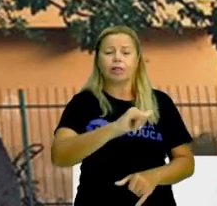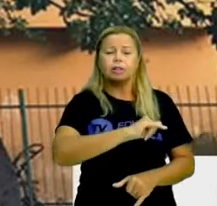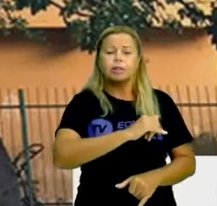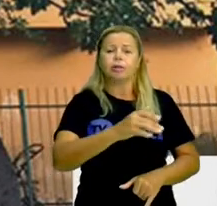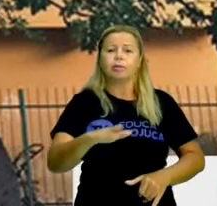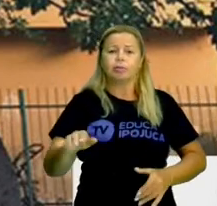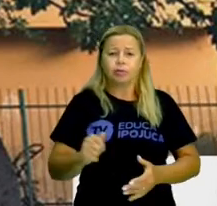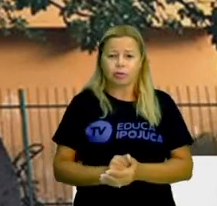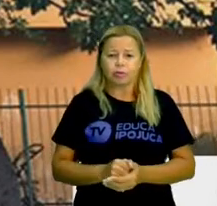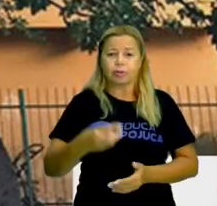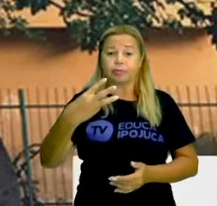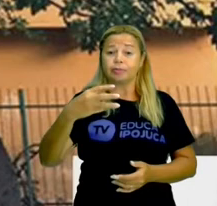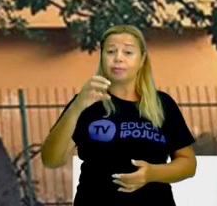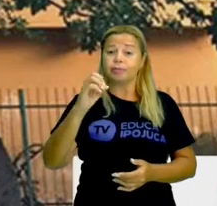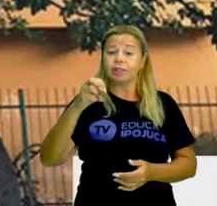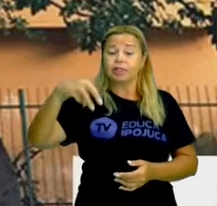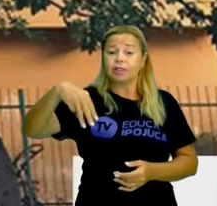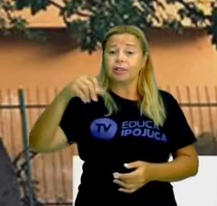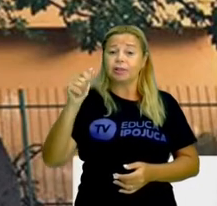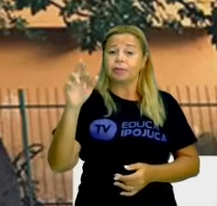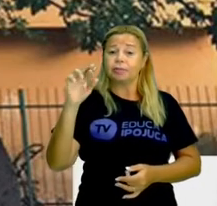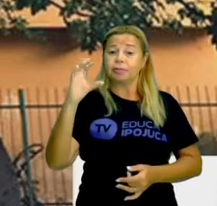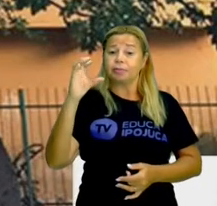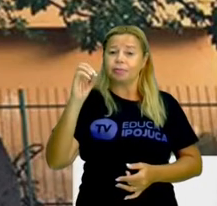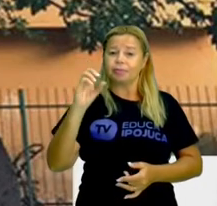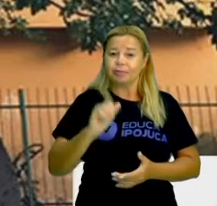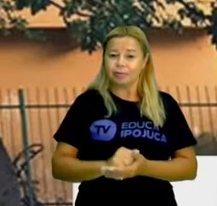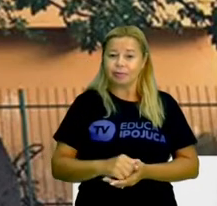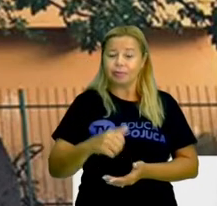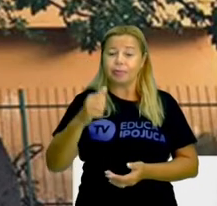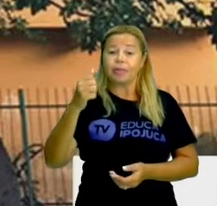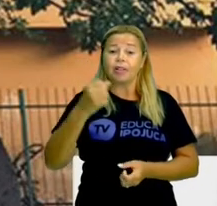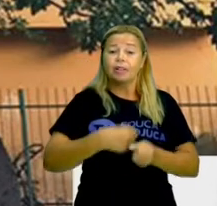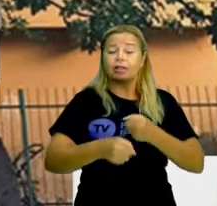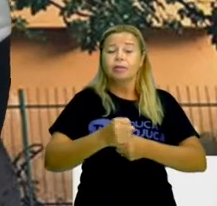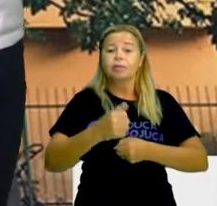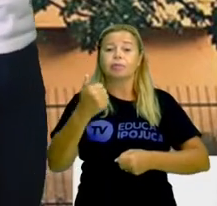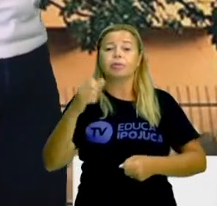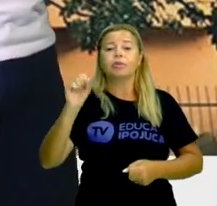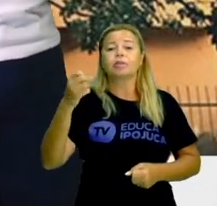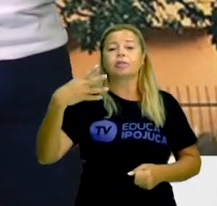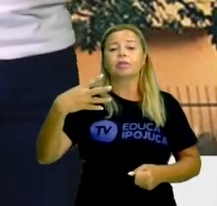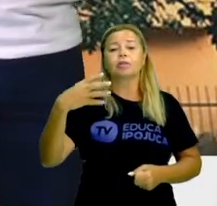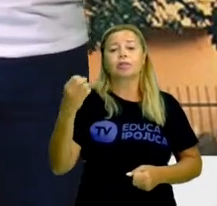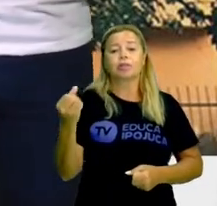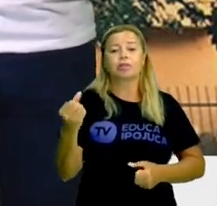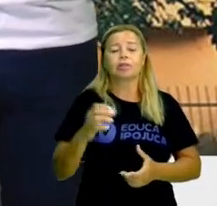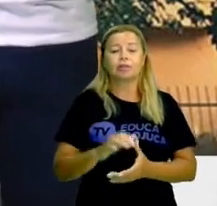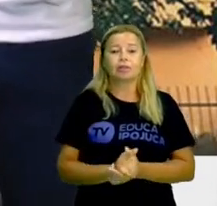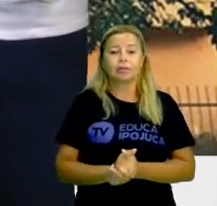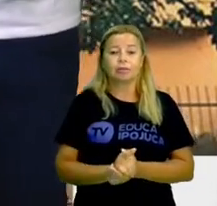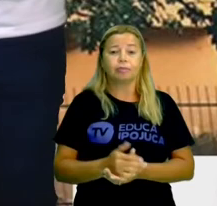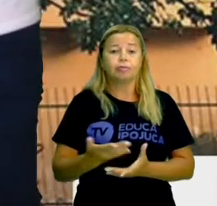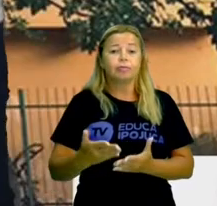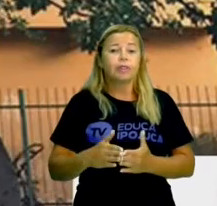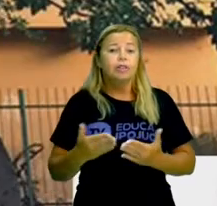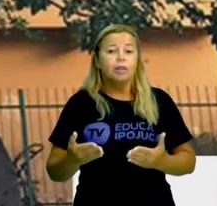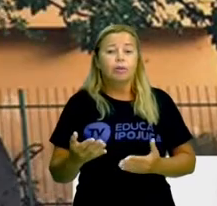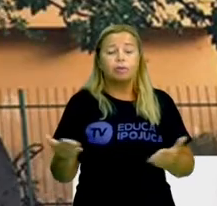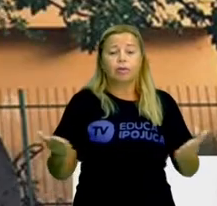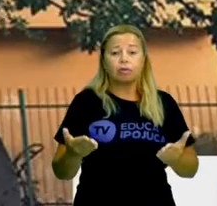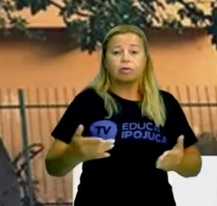1846. Então, a pergunta é, em 2022, nós estamos